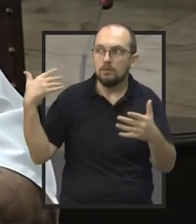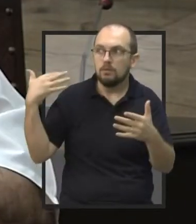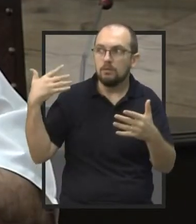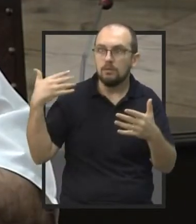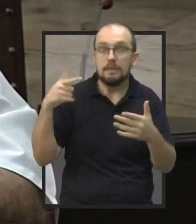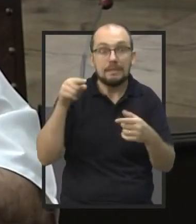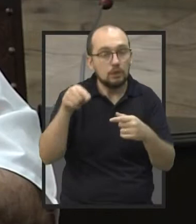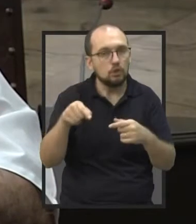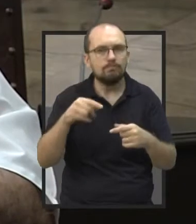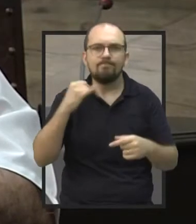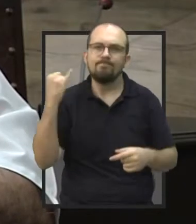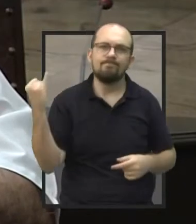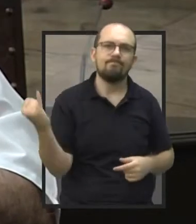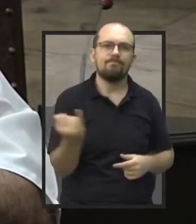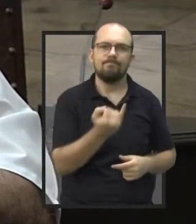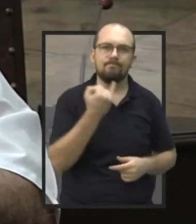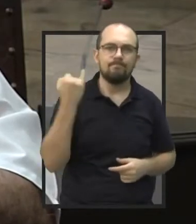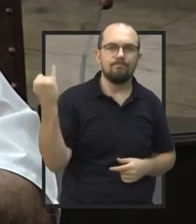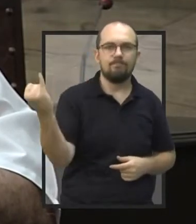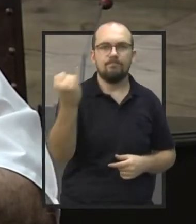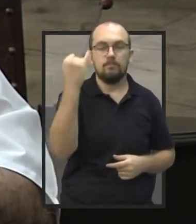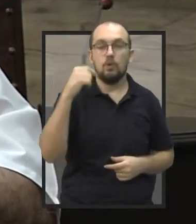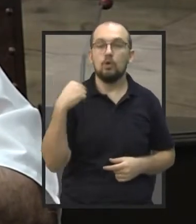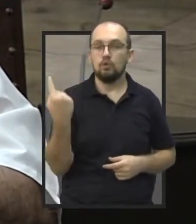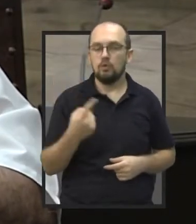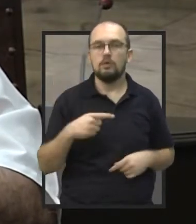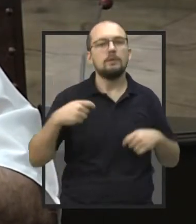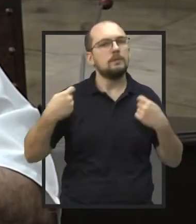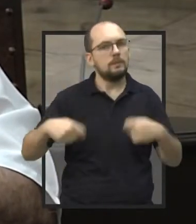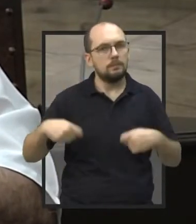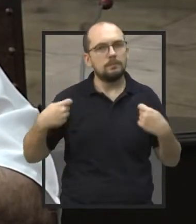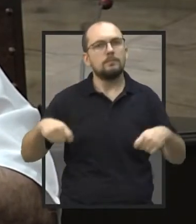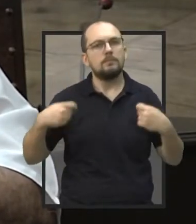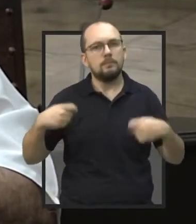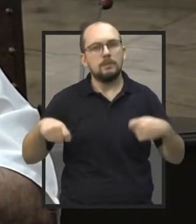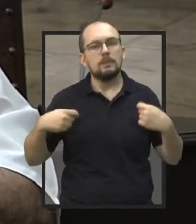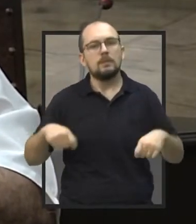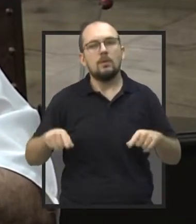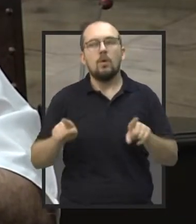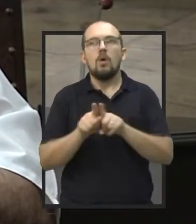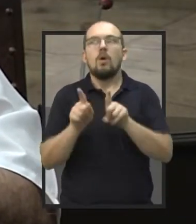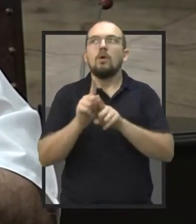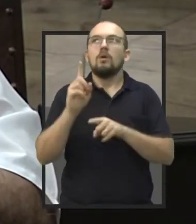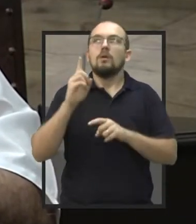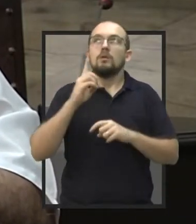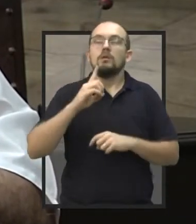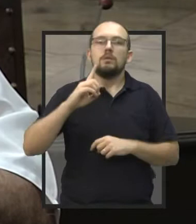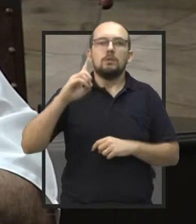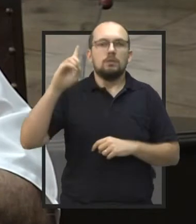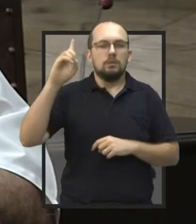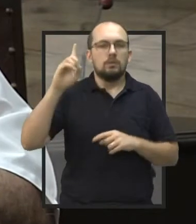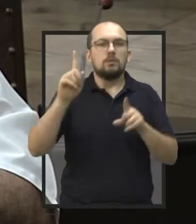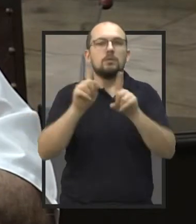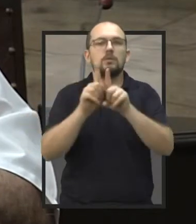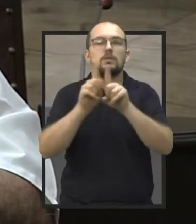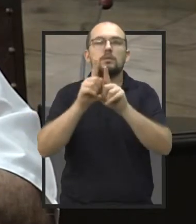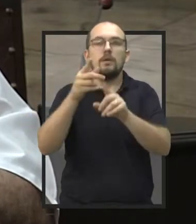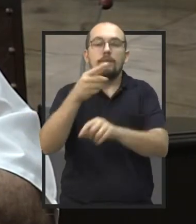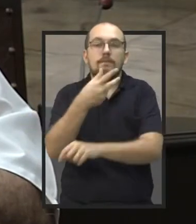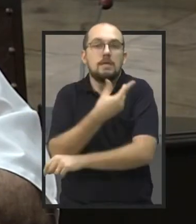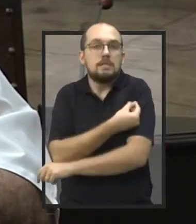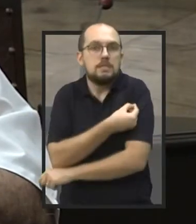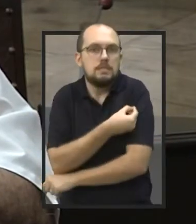muito importante que nós temos que dar graças à vacina. Isso foi a